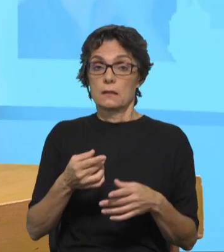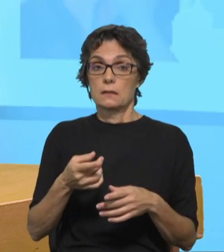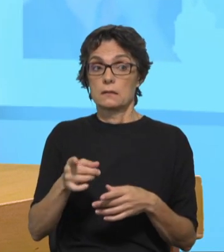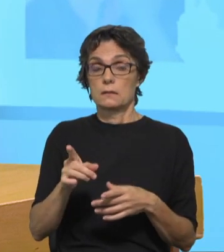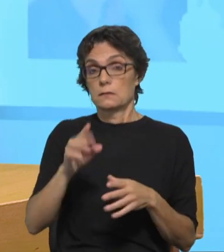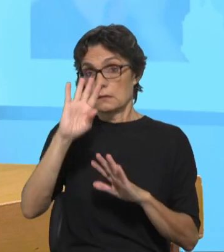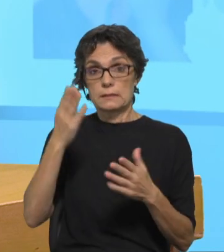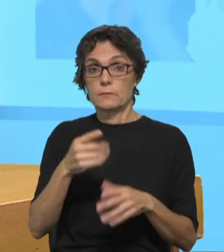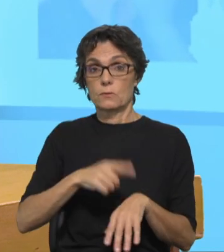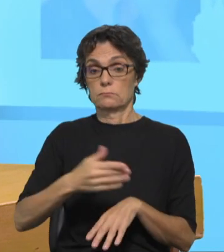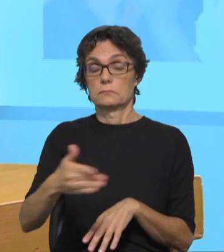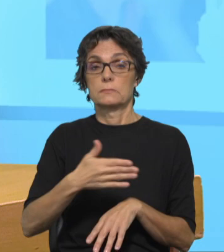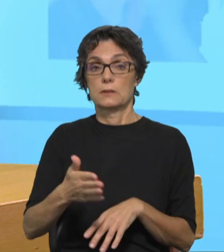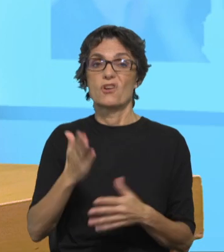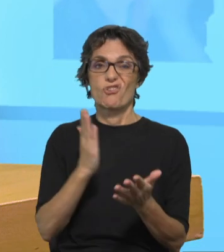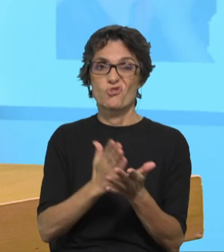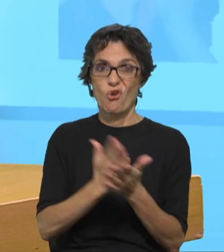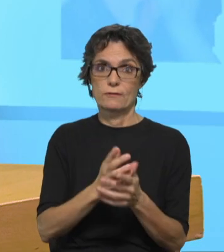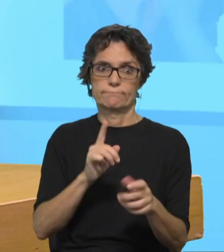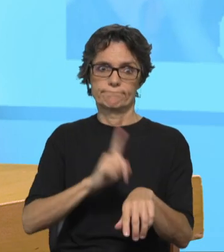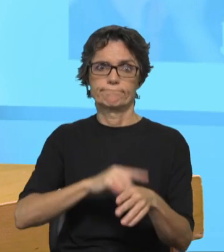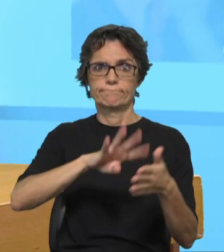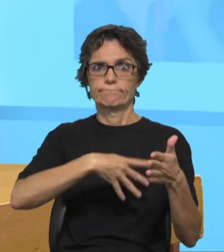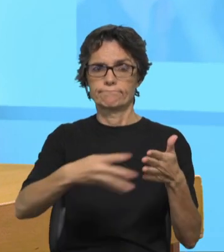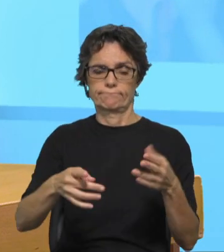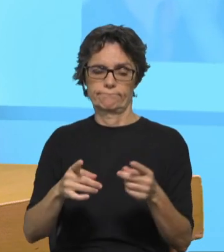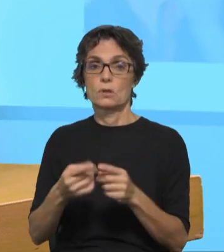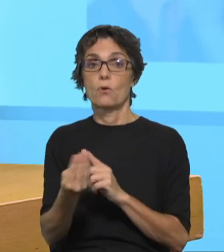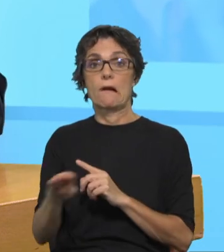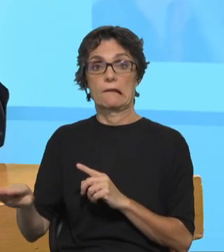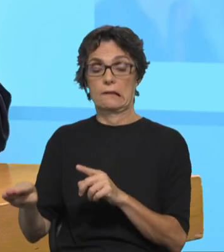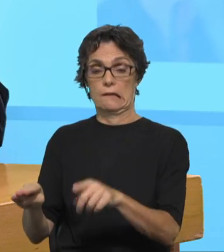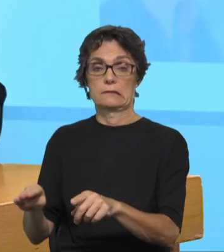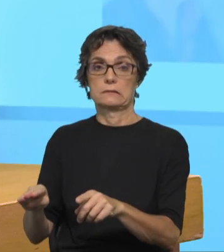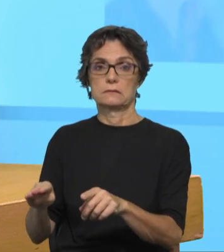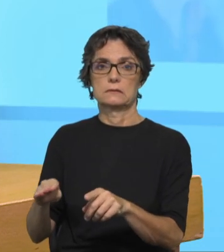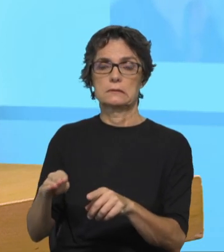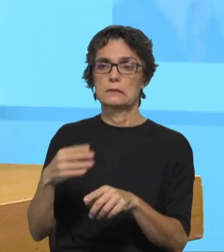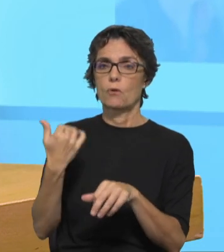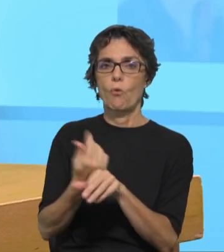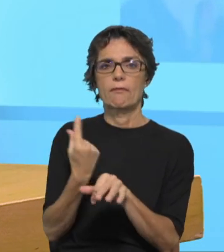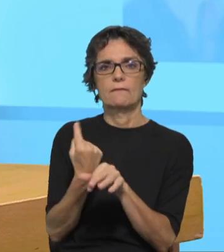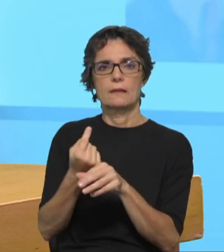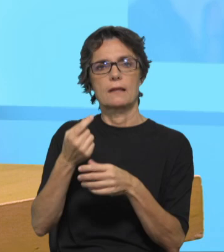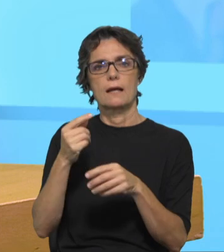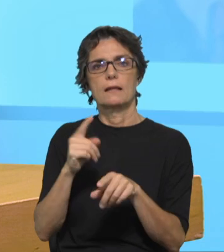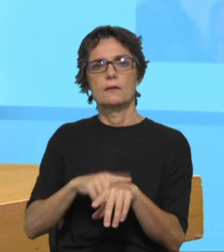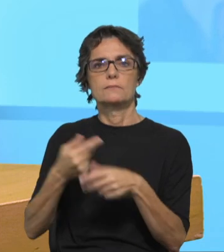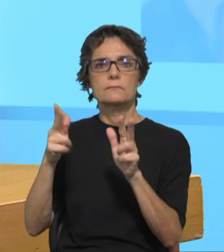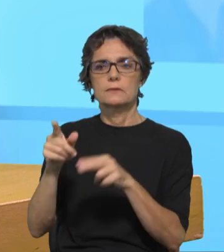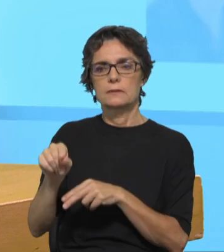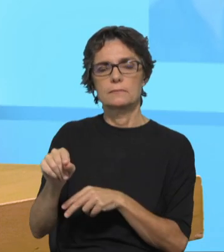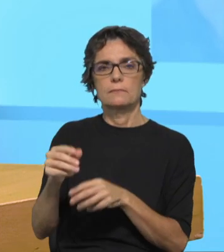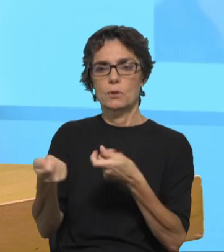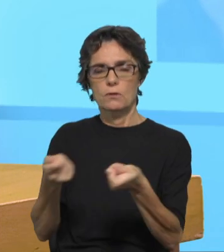miúdos querem conjugar aquilo com atividades de tempos livres, a comunidade quer se reinventar, não